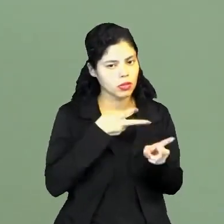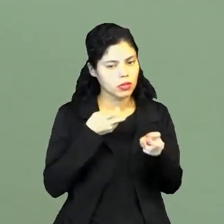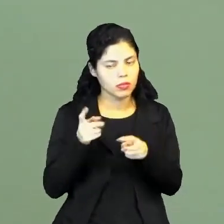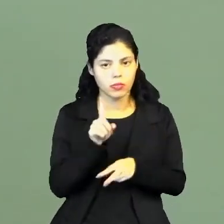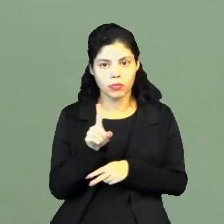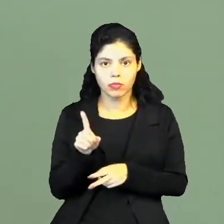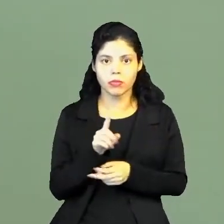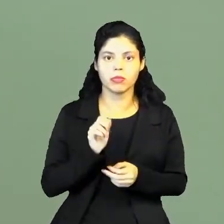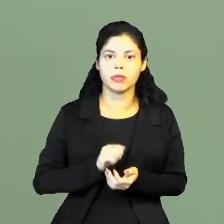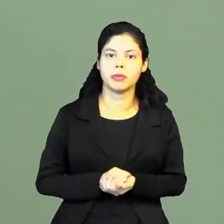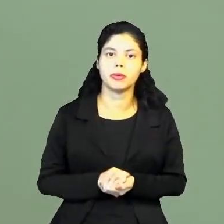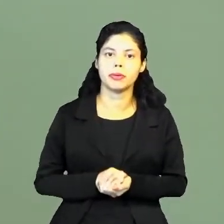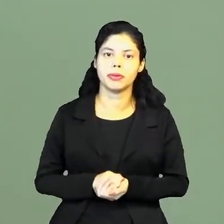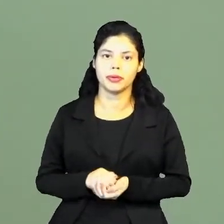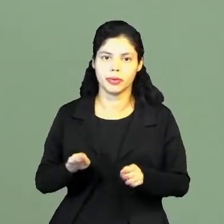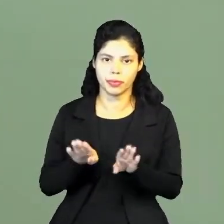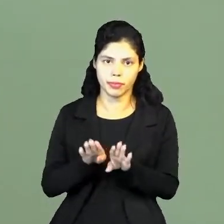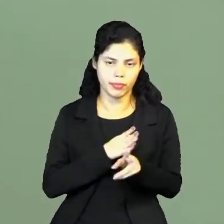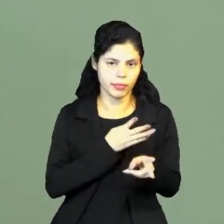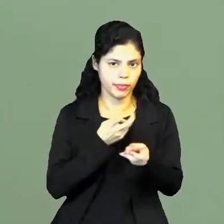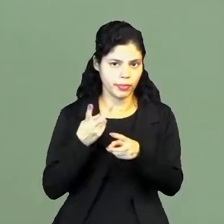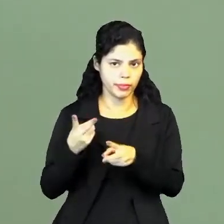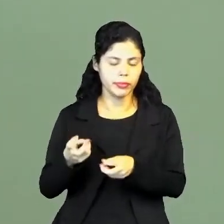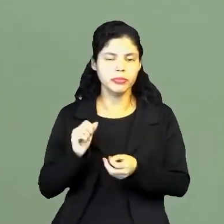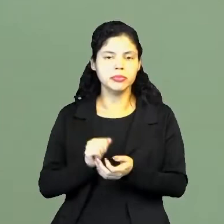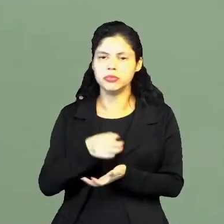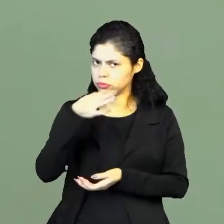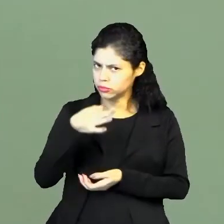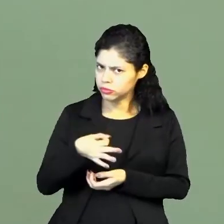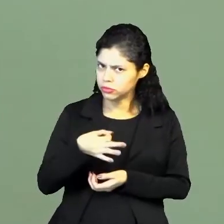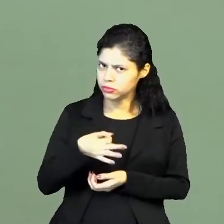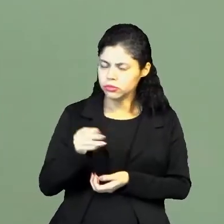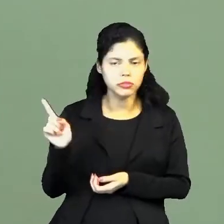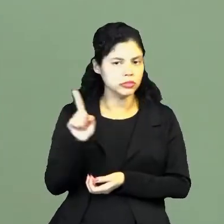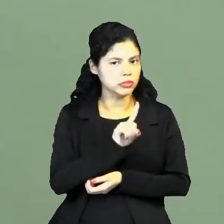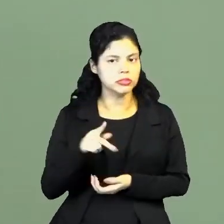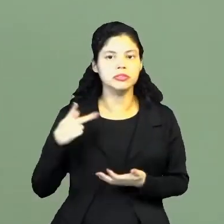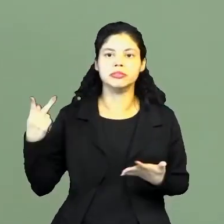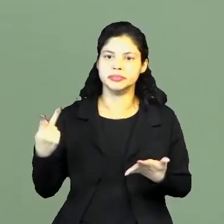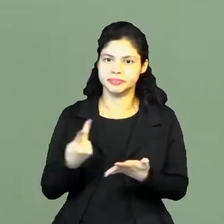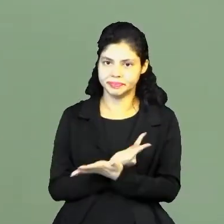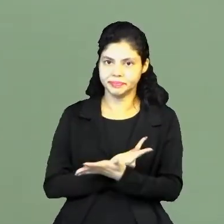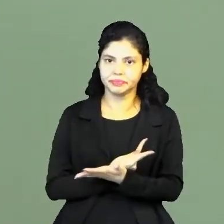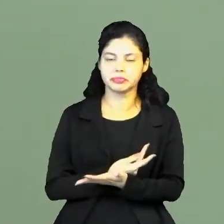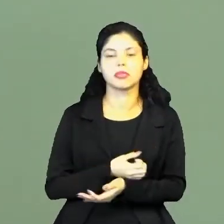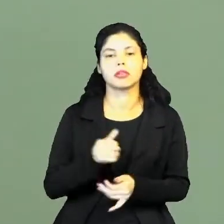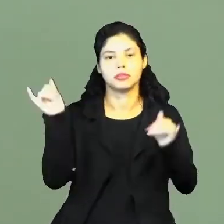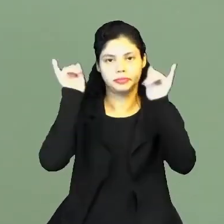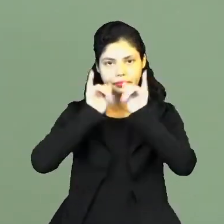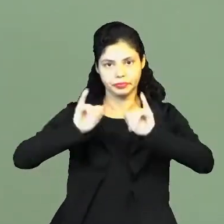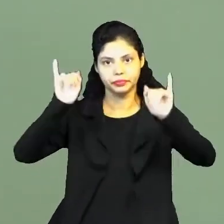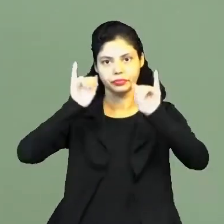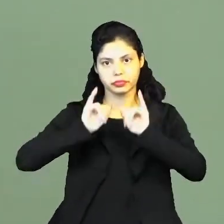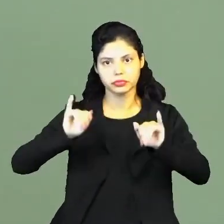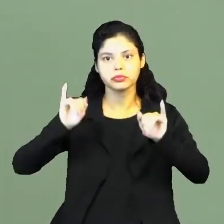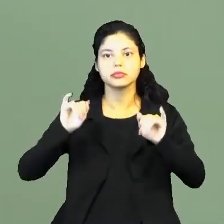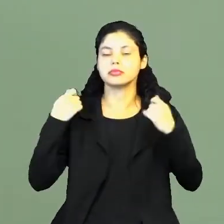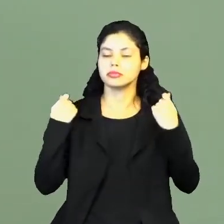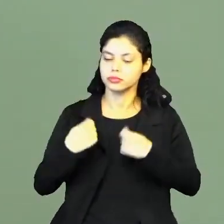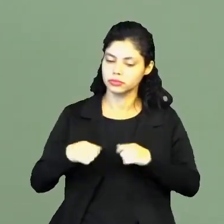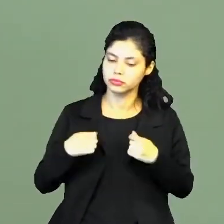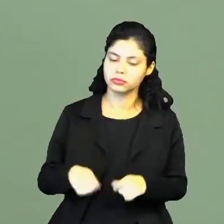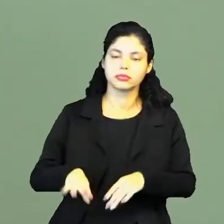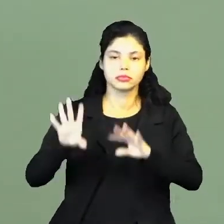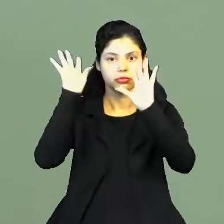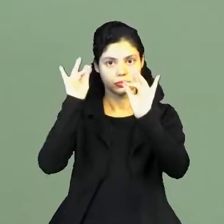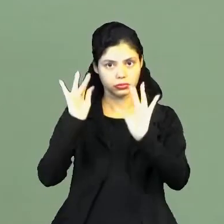não perceber, né? Mas a gente percebe isso. Tá correto? Não, pessoal, como eu disse, né? A notícia, ela deve ser imparcial. É